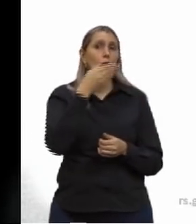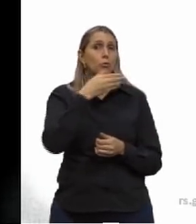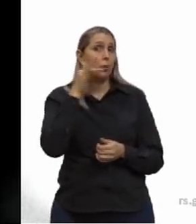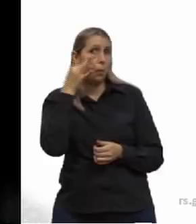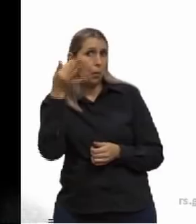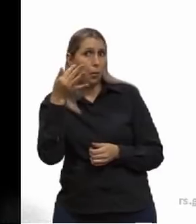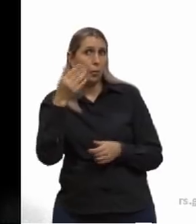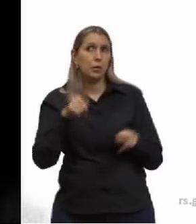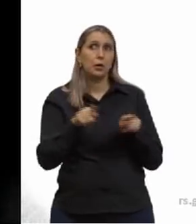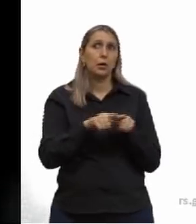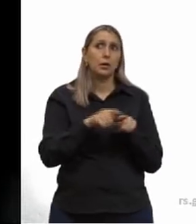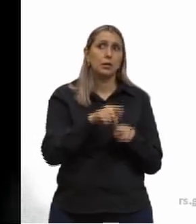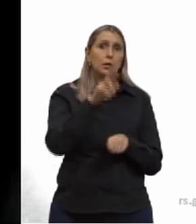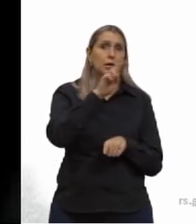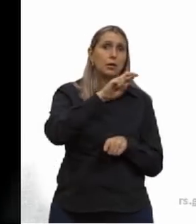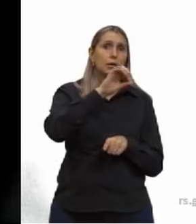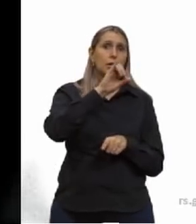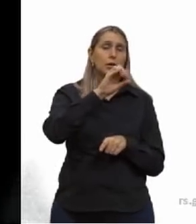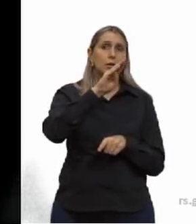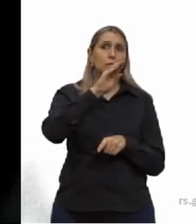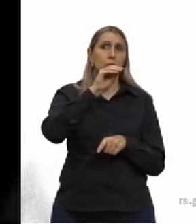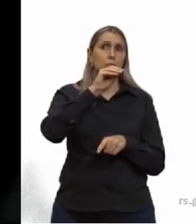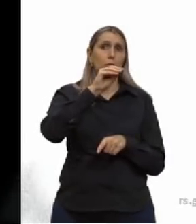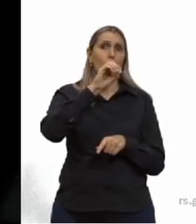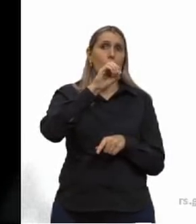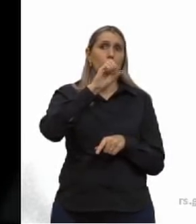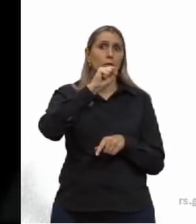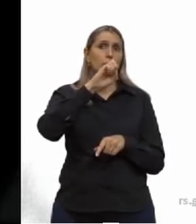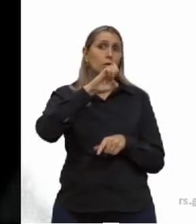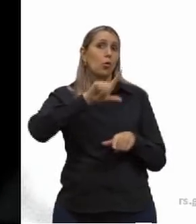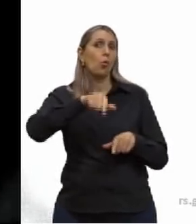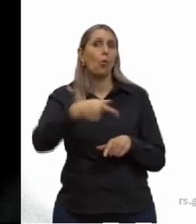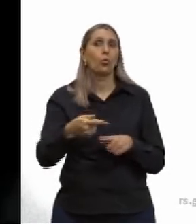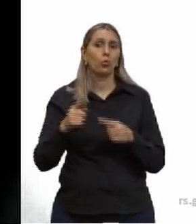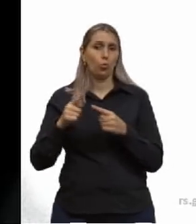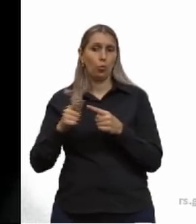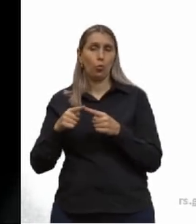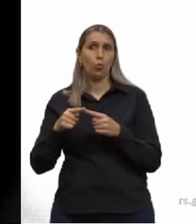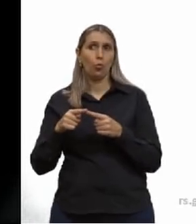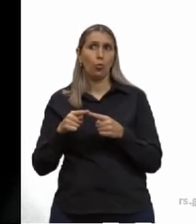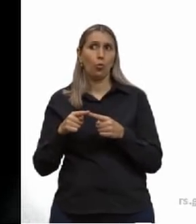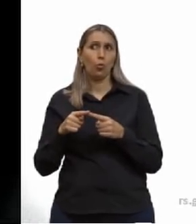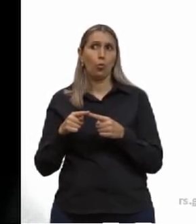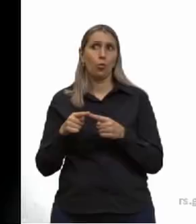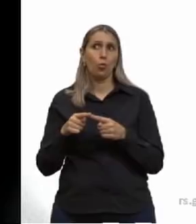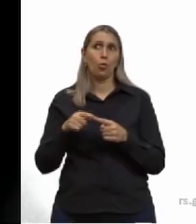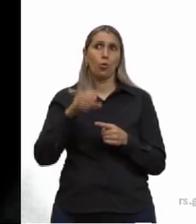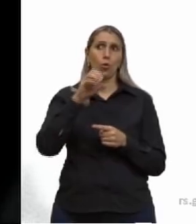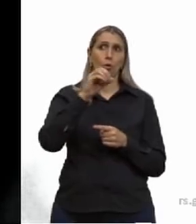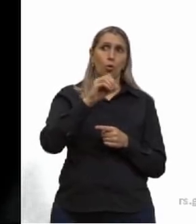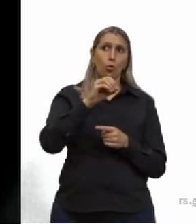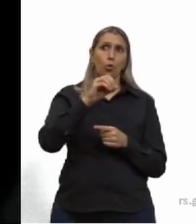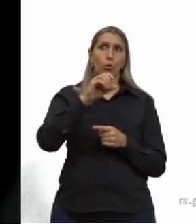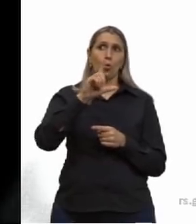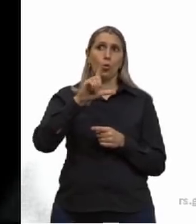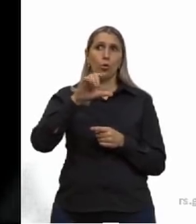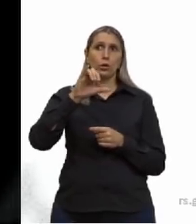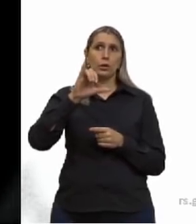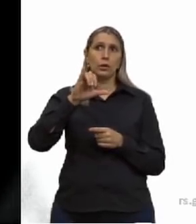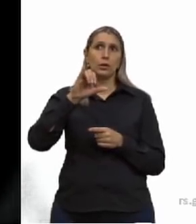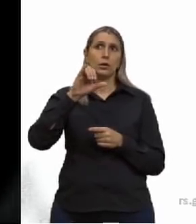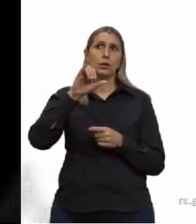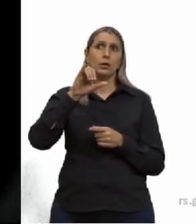e da ribose. E aí, nós vamos ter outra classificação, que são os oligosacarídeos.